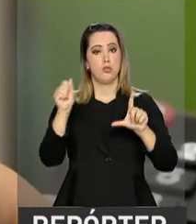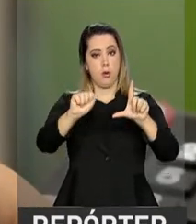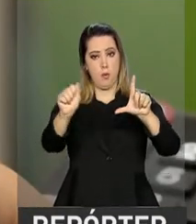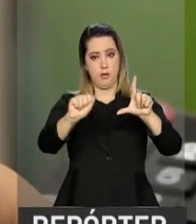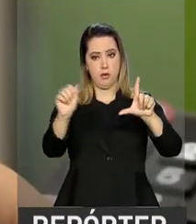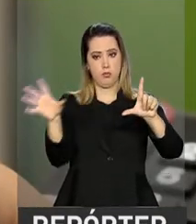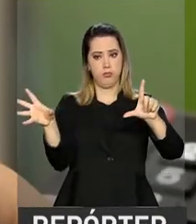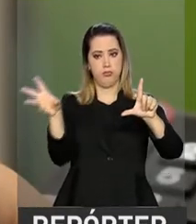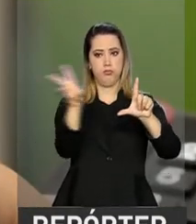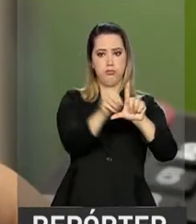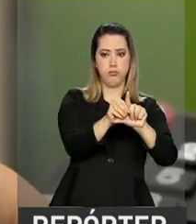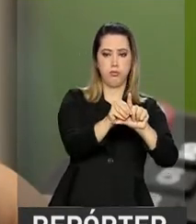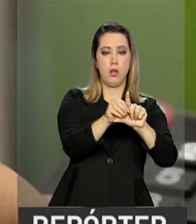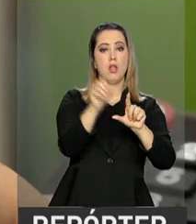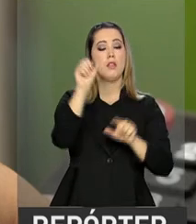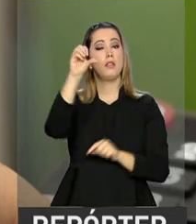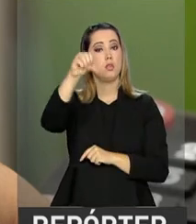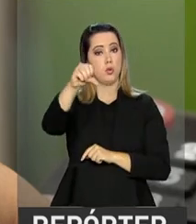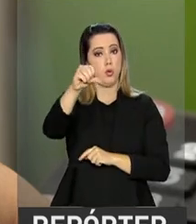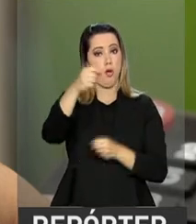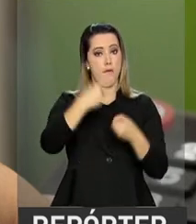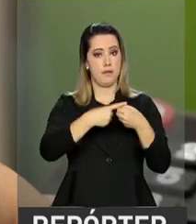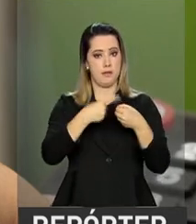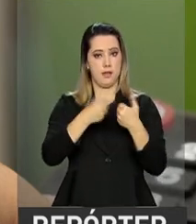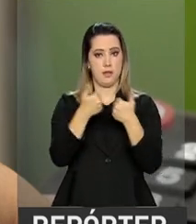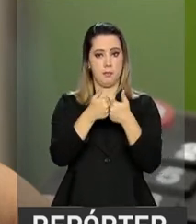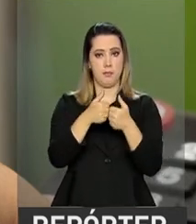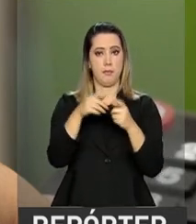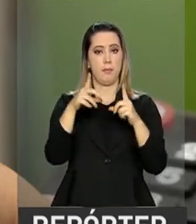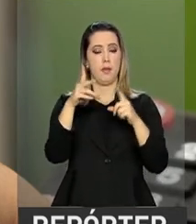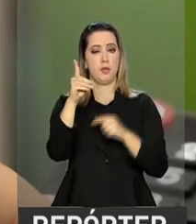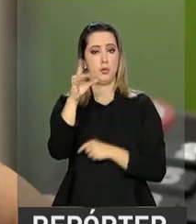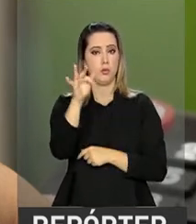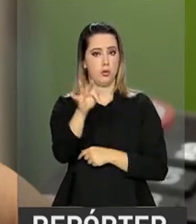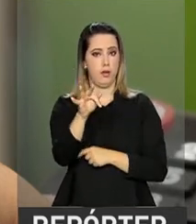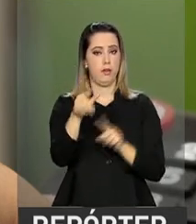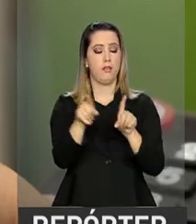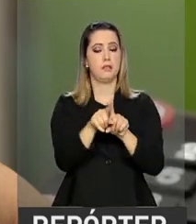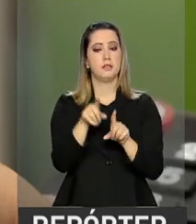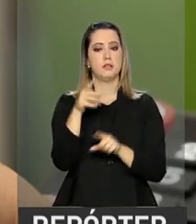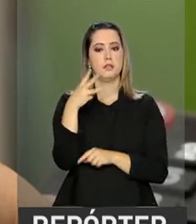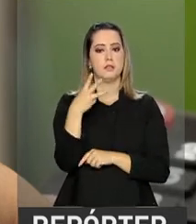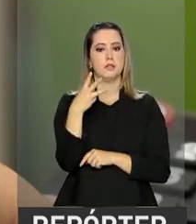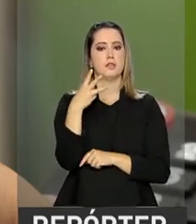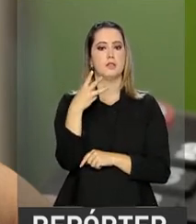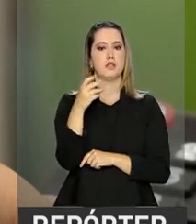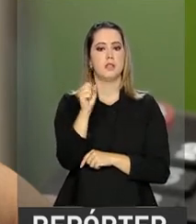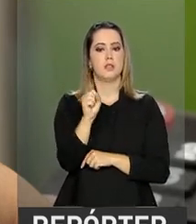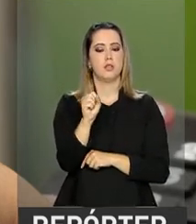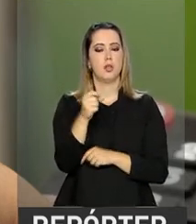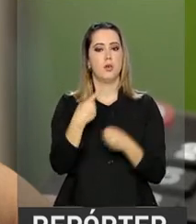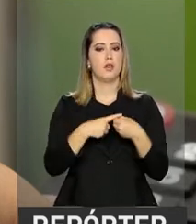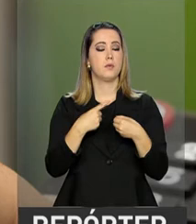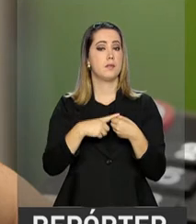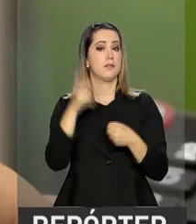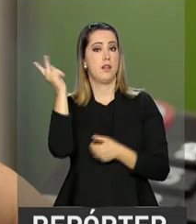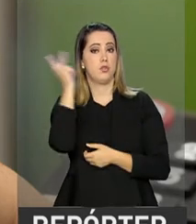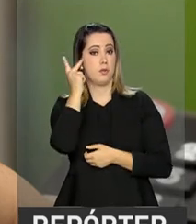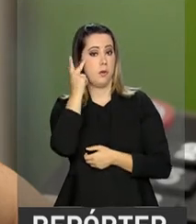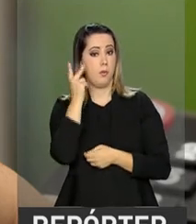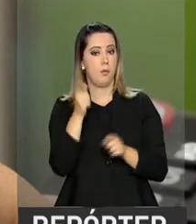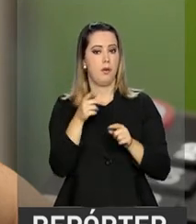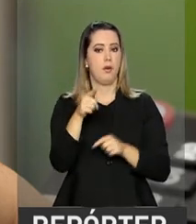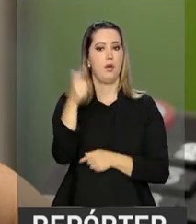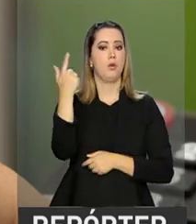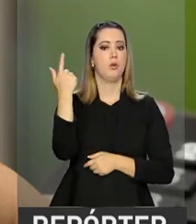Brasília, em nove cidades do entorno do Distrito Federal, em São Paulo e 38 cidades do Estado, Goiânia e mais